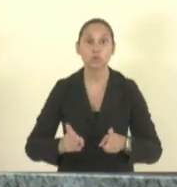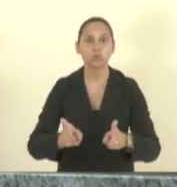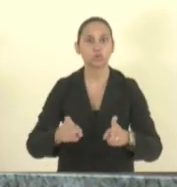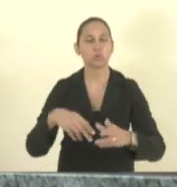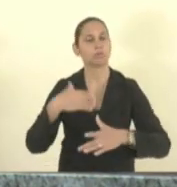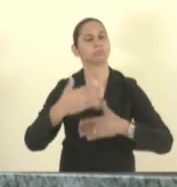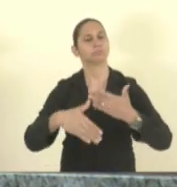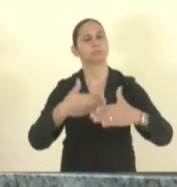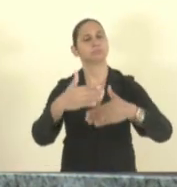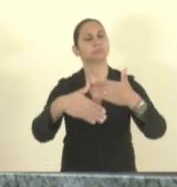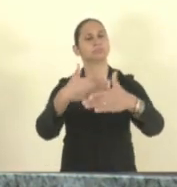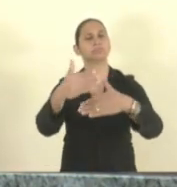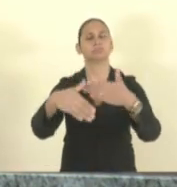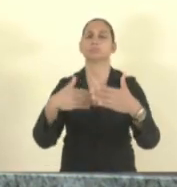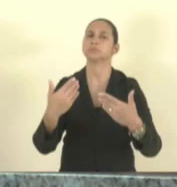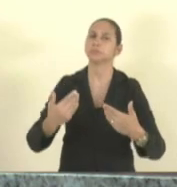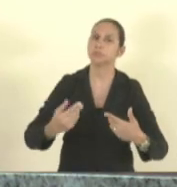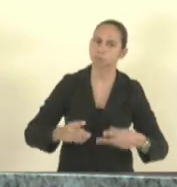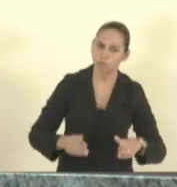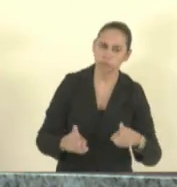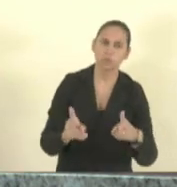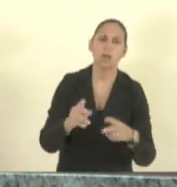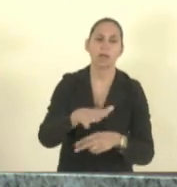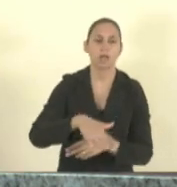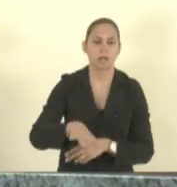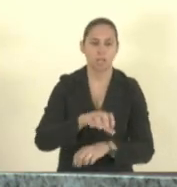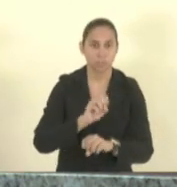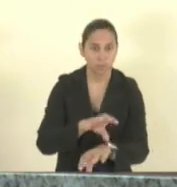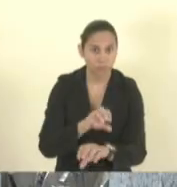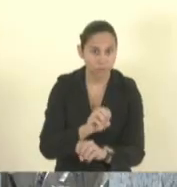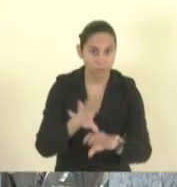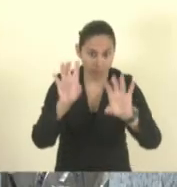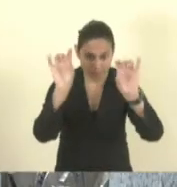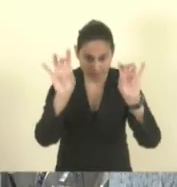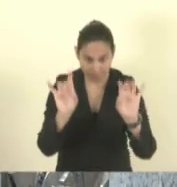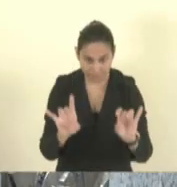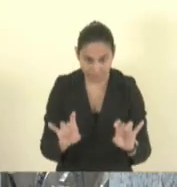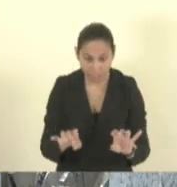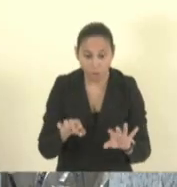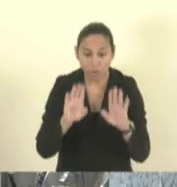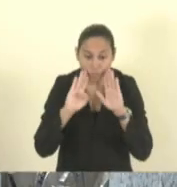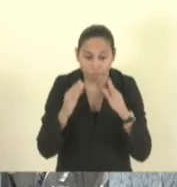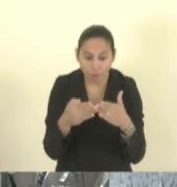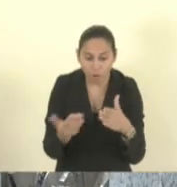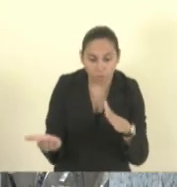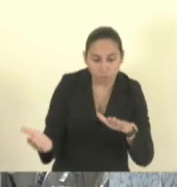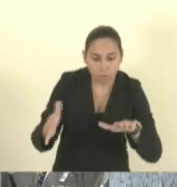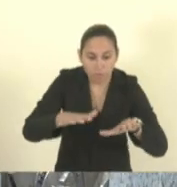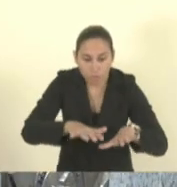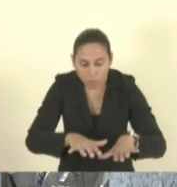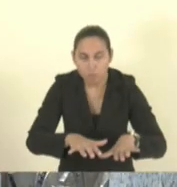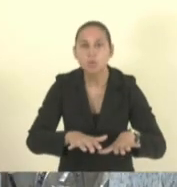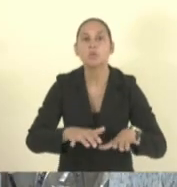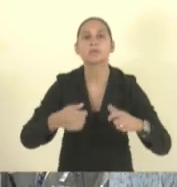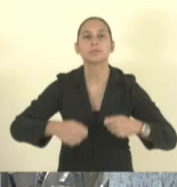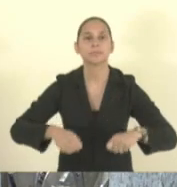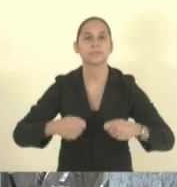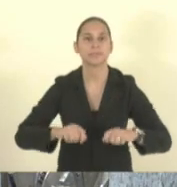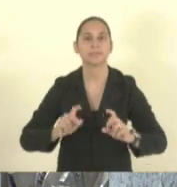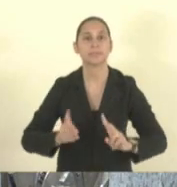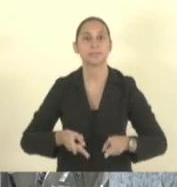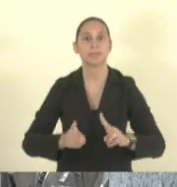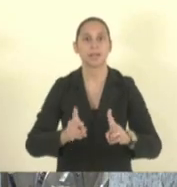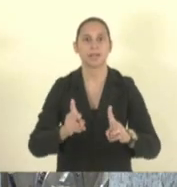movimento a educação especial na perspectiva da inclusão ela precisa estar